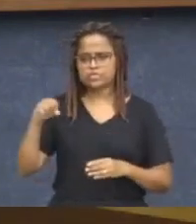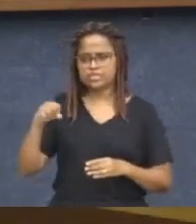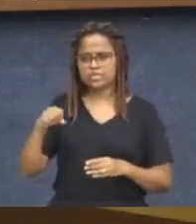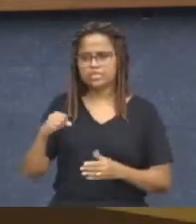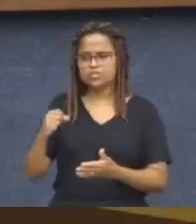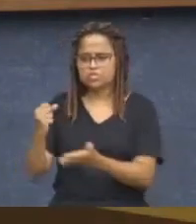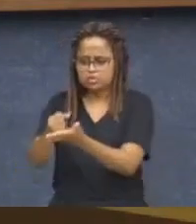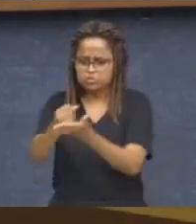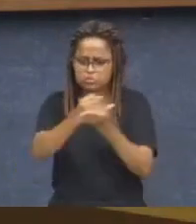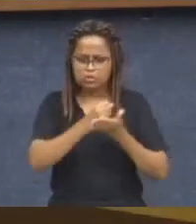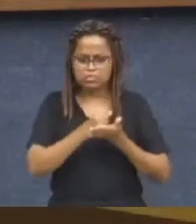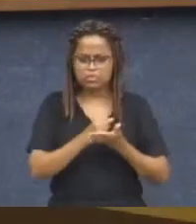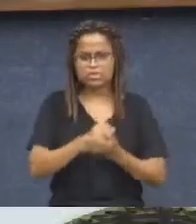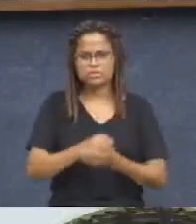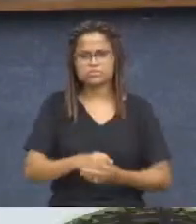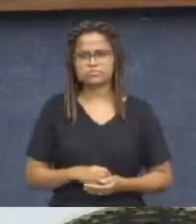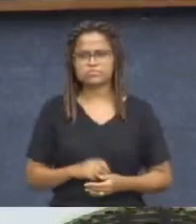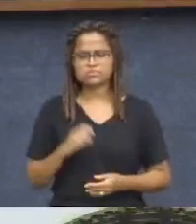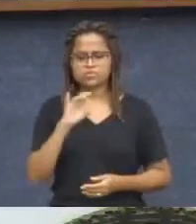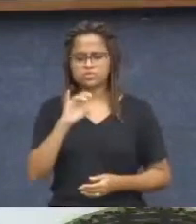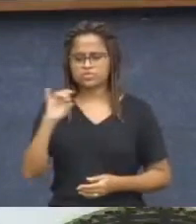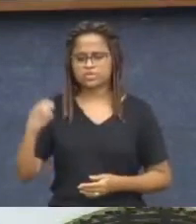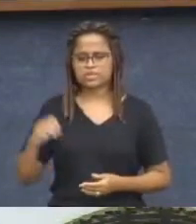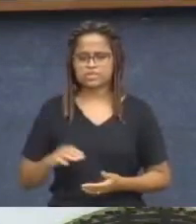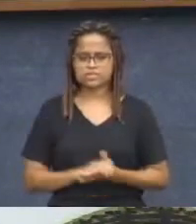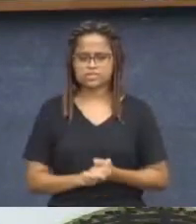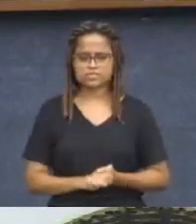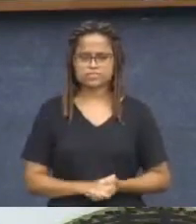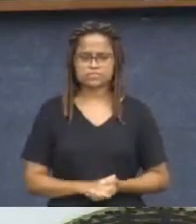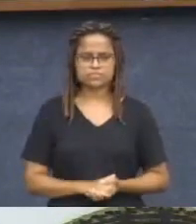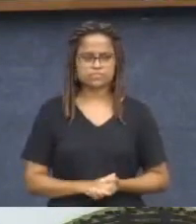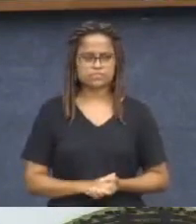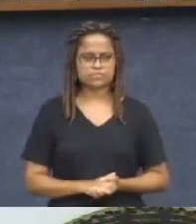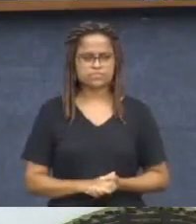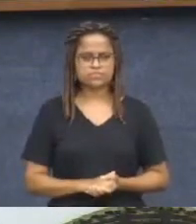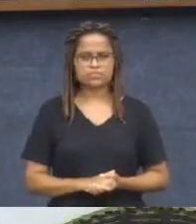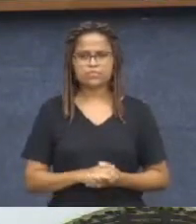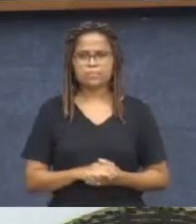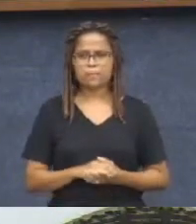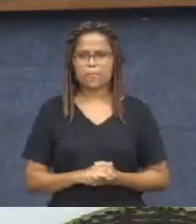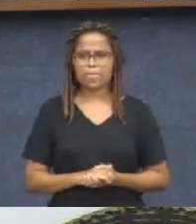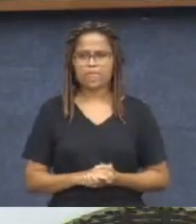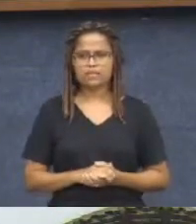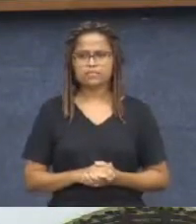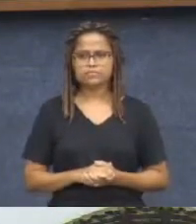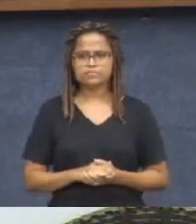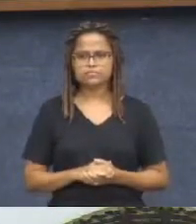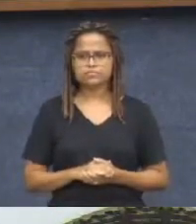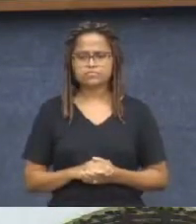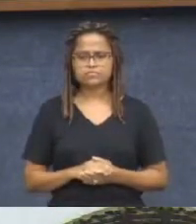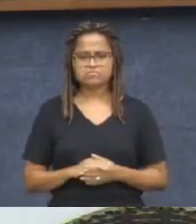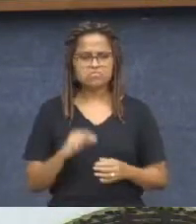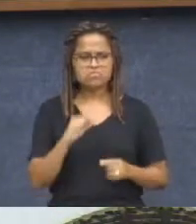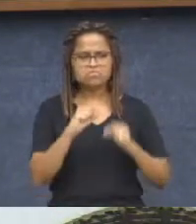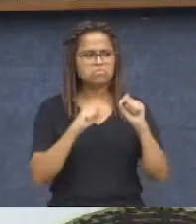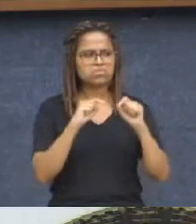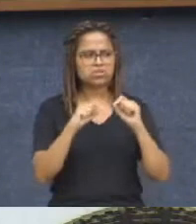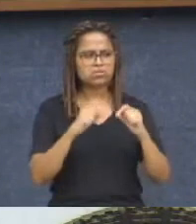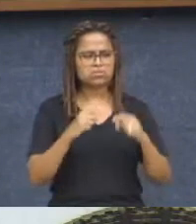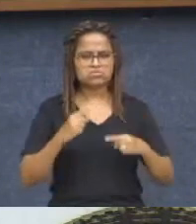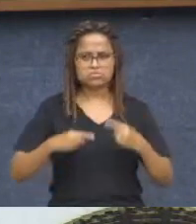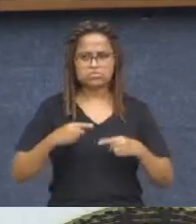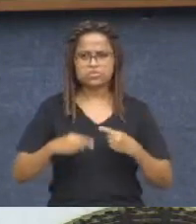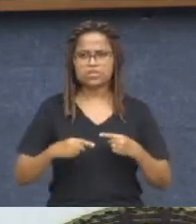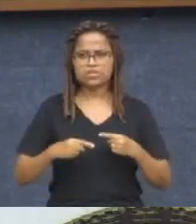os colegas. Obrigado, presidente. Obrigado, meu caro vereador. Ainda em discussão, não há quem queira mais discutir. Vou